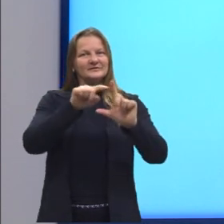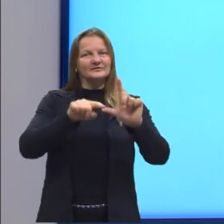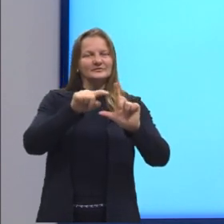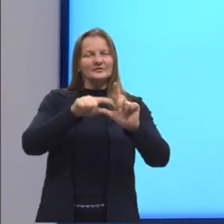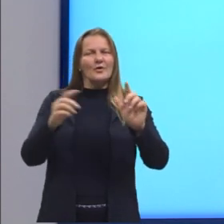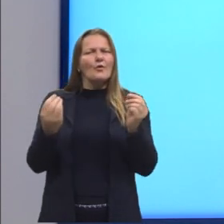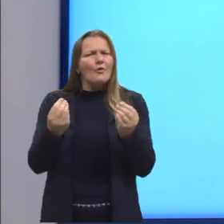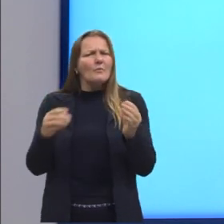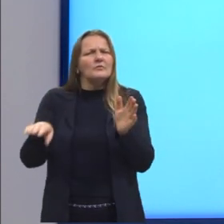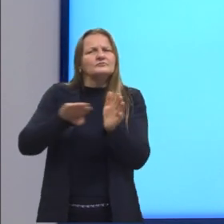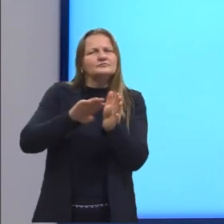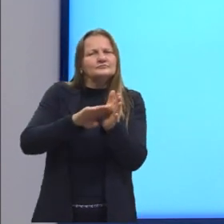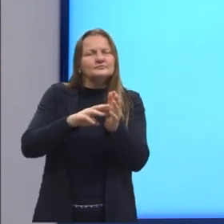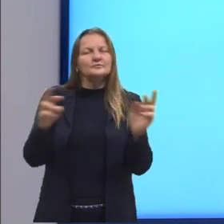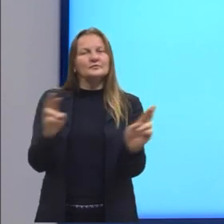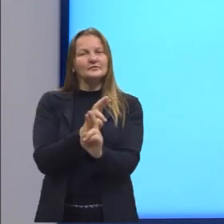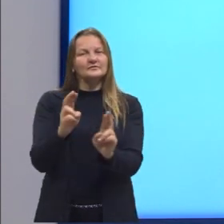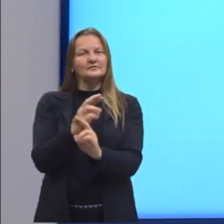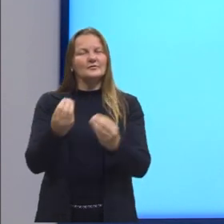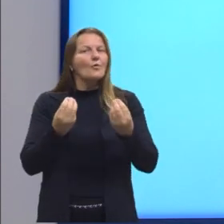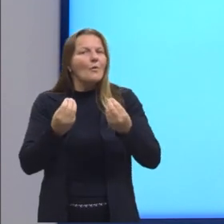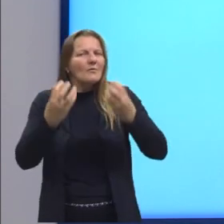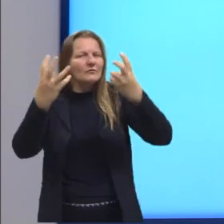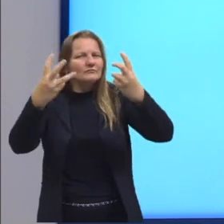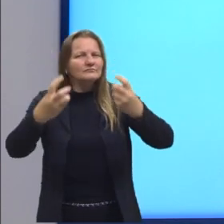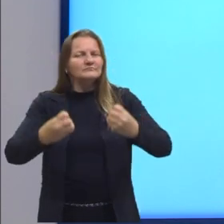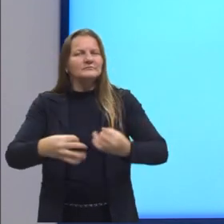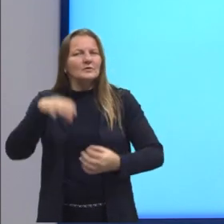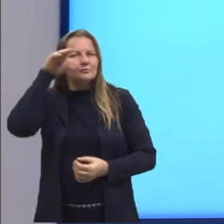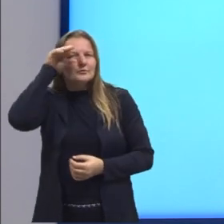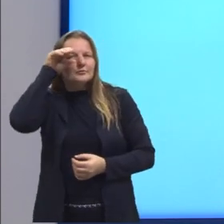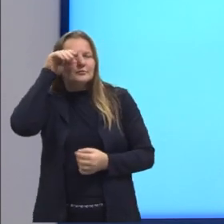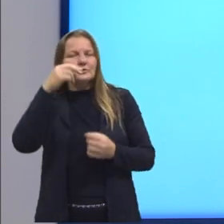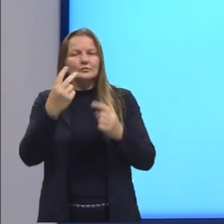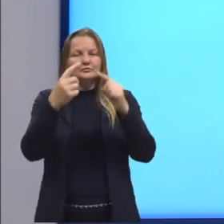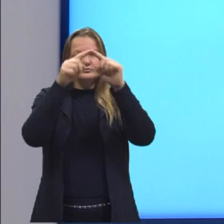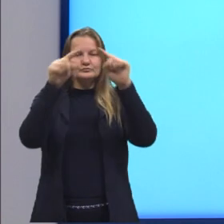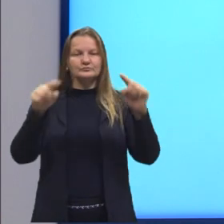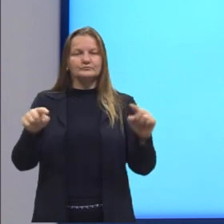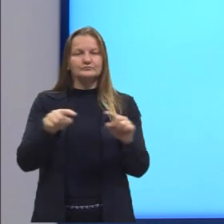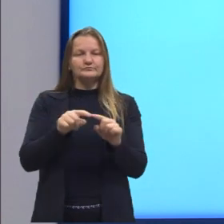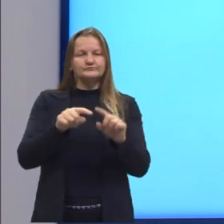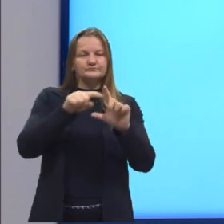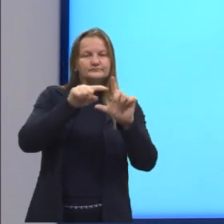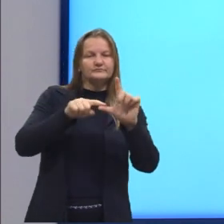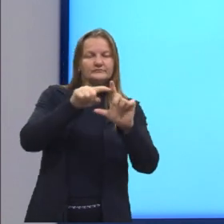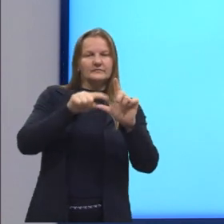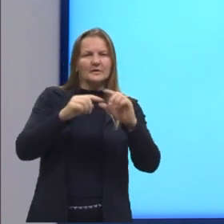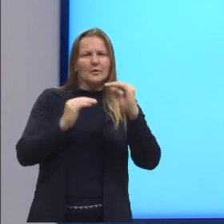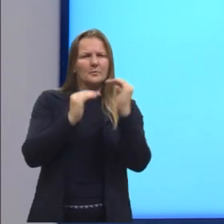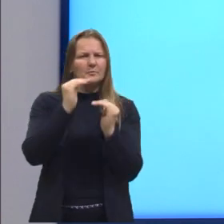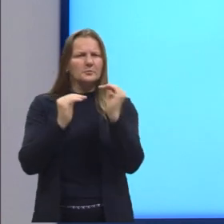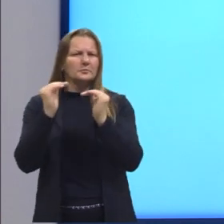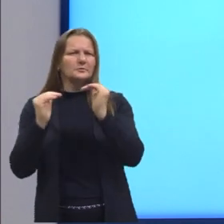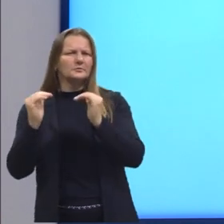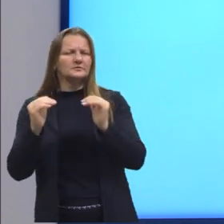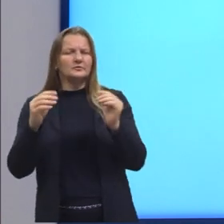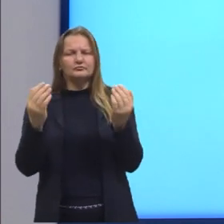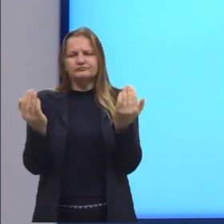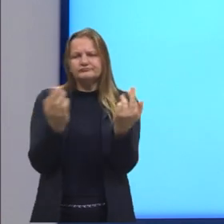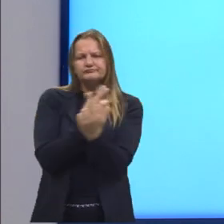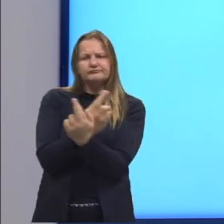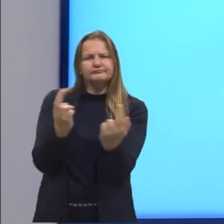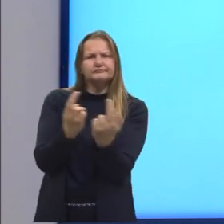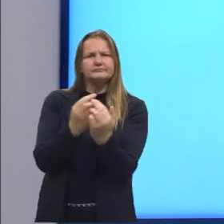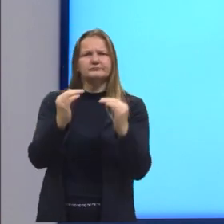chegamos nessas relações todas? Observando ali dois triângulos, criando uma proporção entre eles, né? A